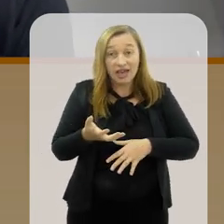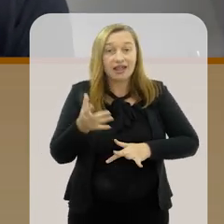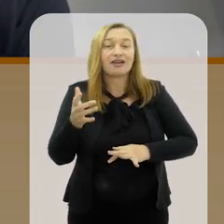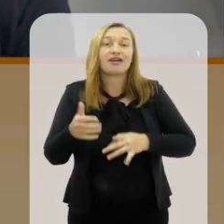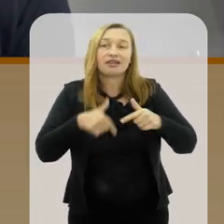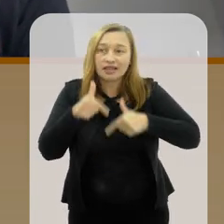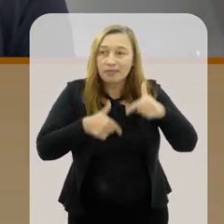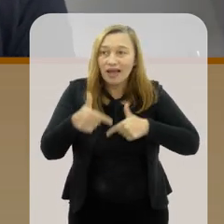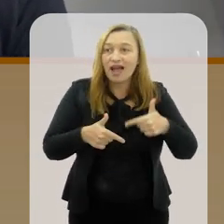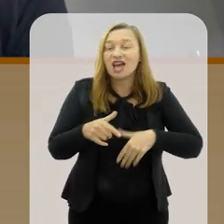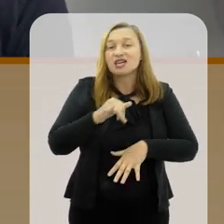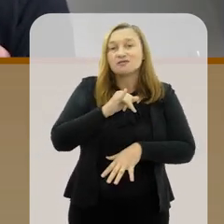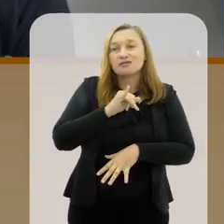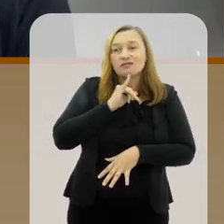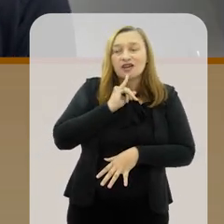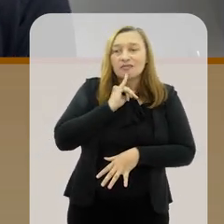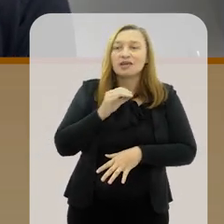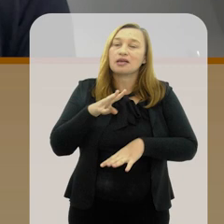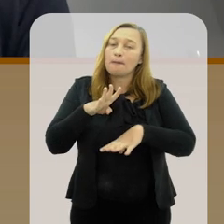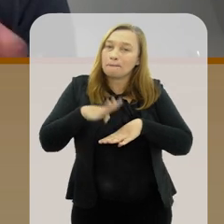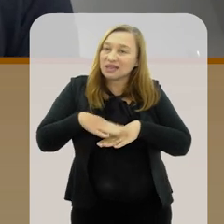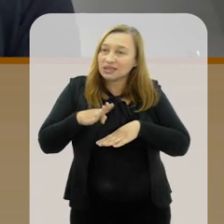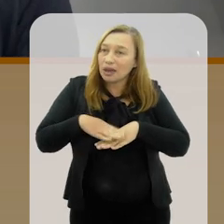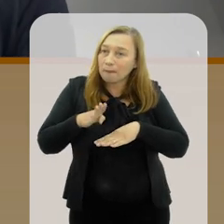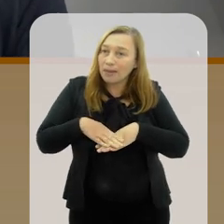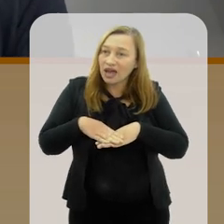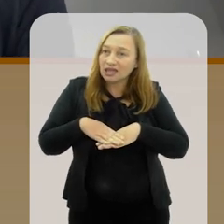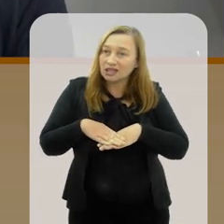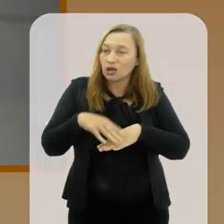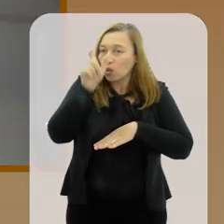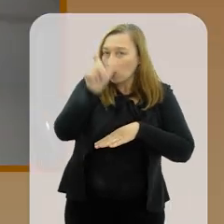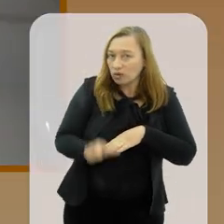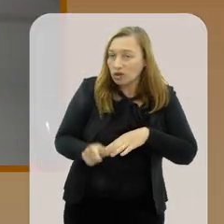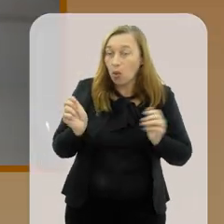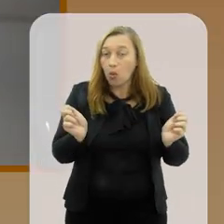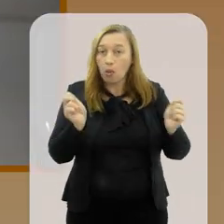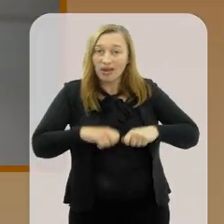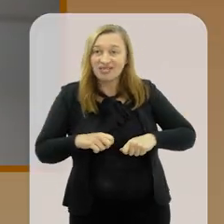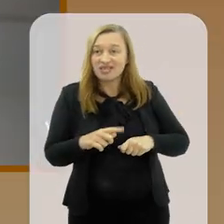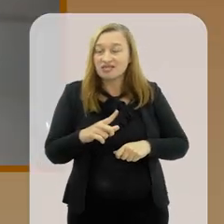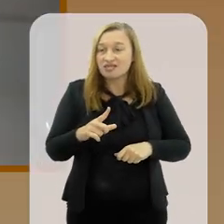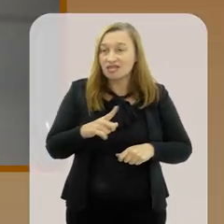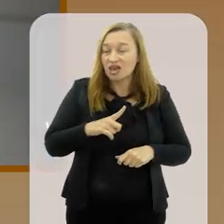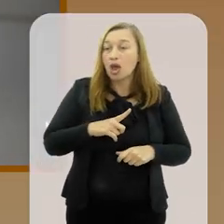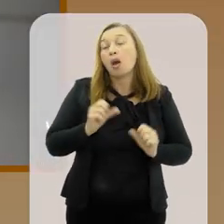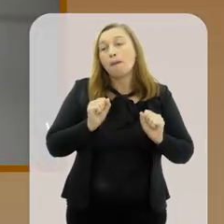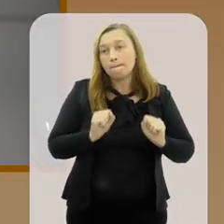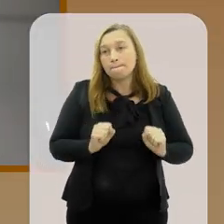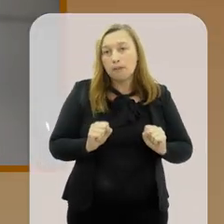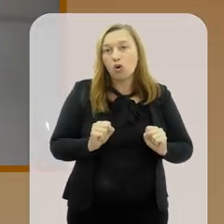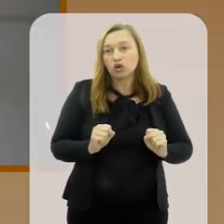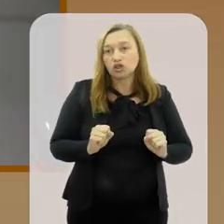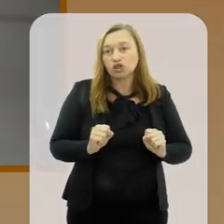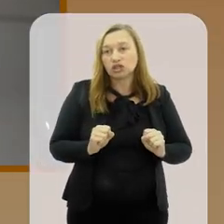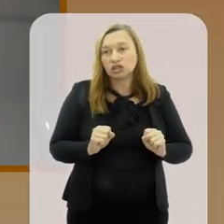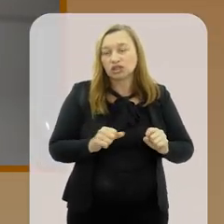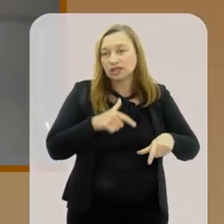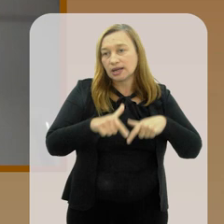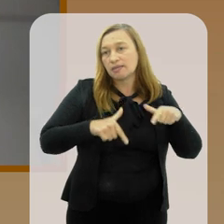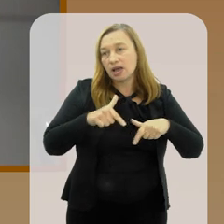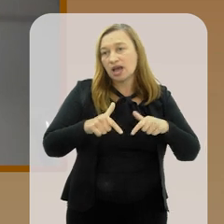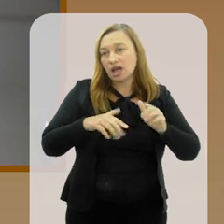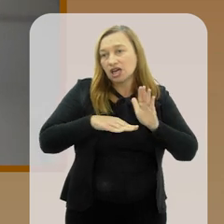querer trabalhar. Felizmente, na matemática, um matemático competente, Ele pode exercer suas